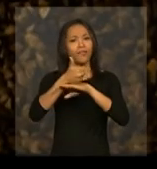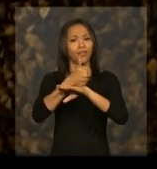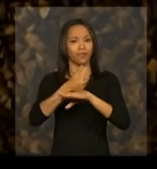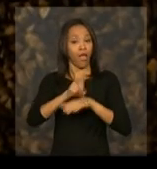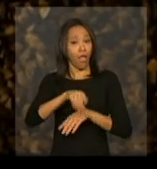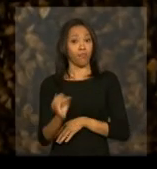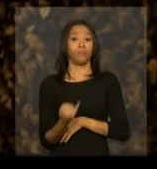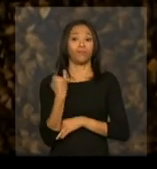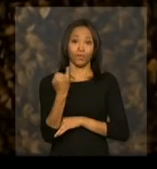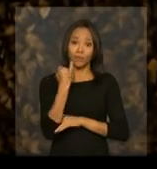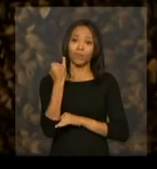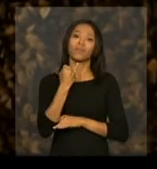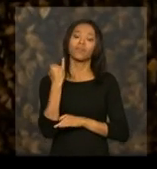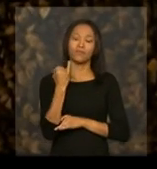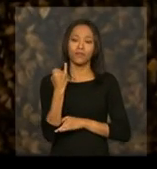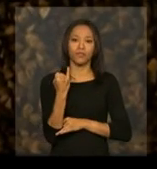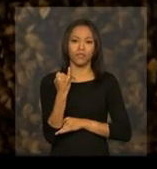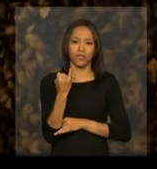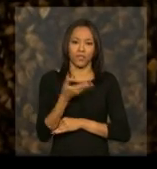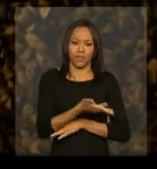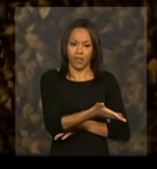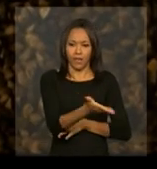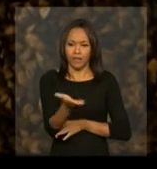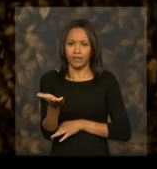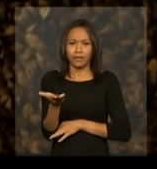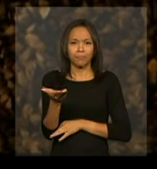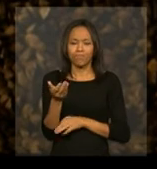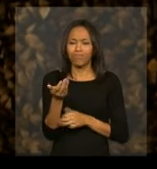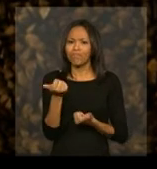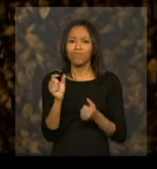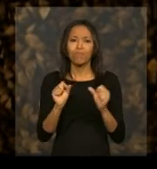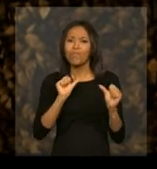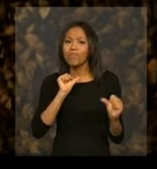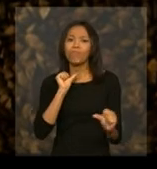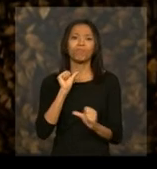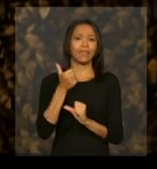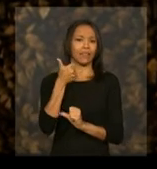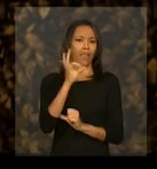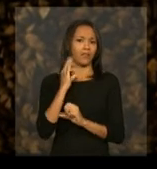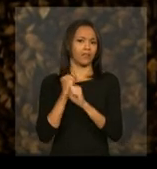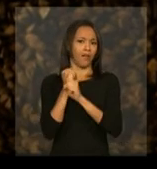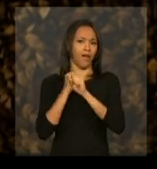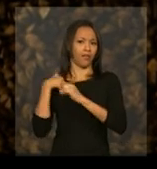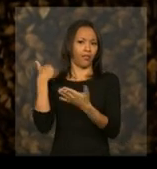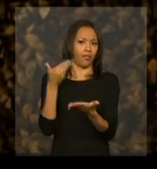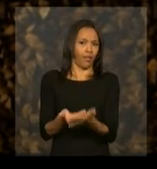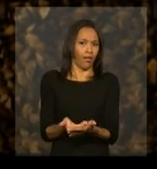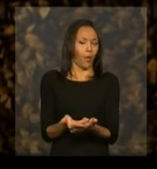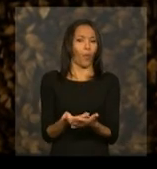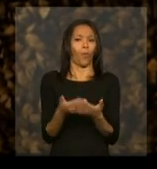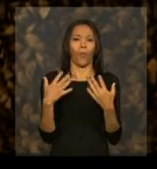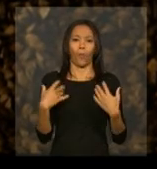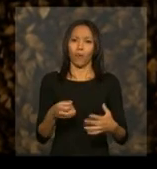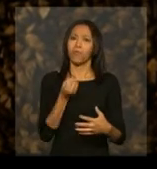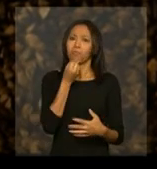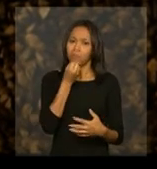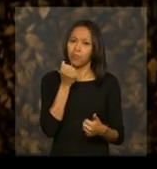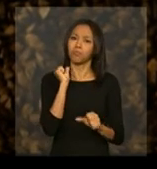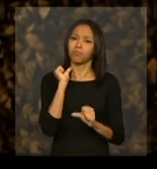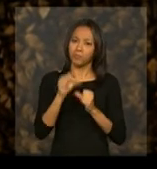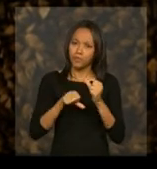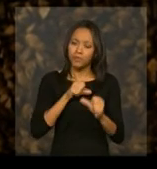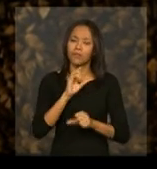mas muito importante essa mudança que teve de 10 anos para cá. É muito importante mesmo